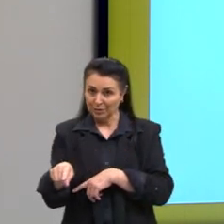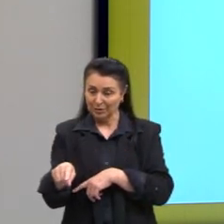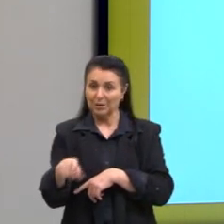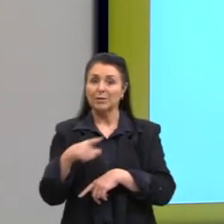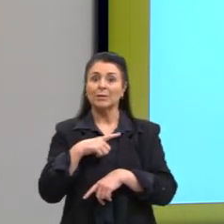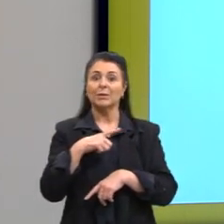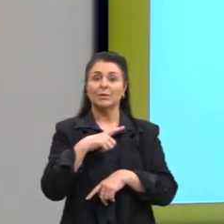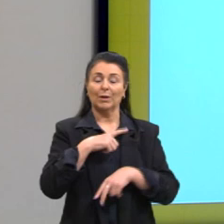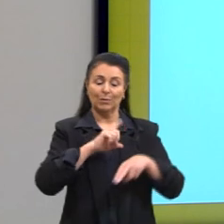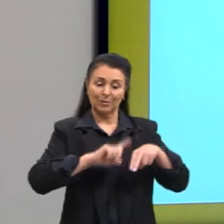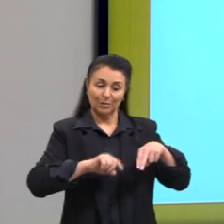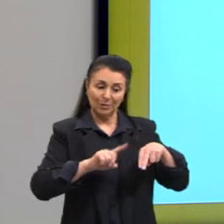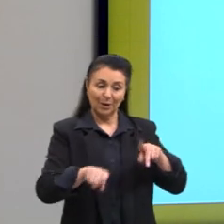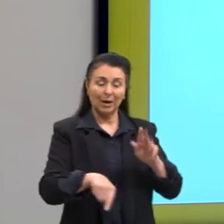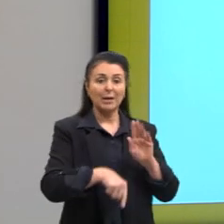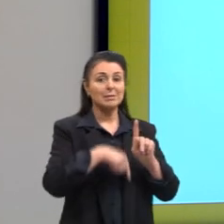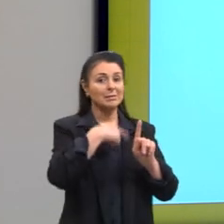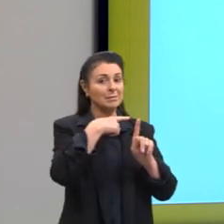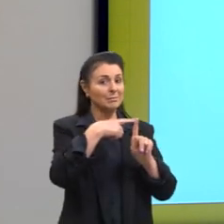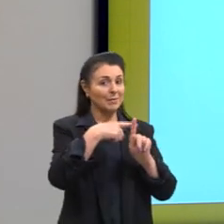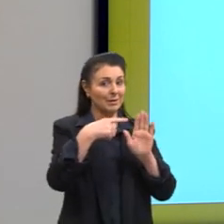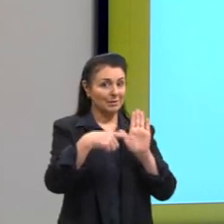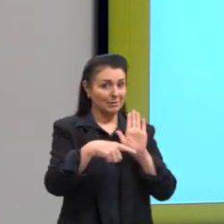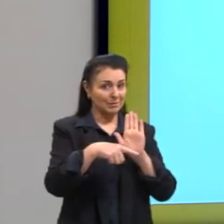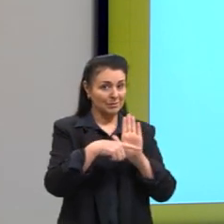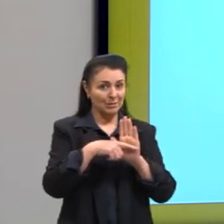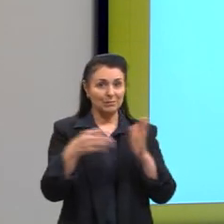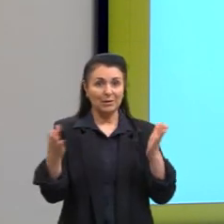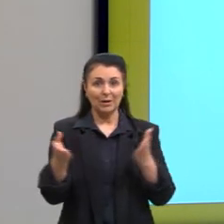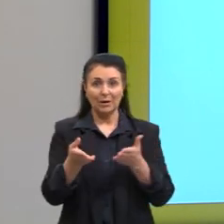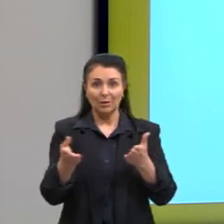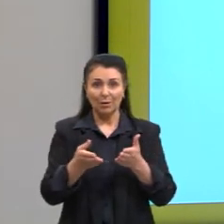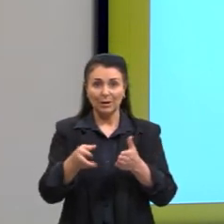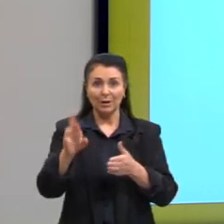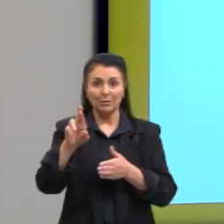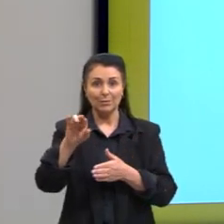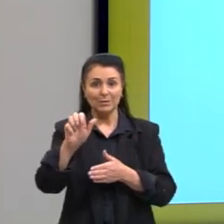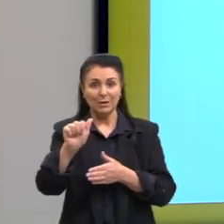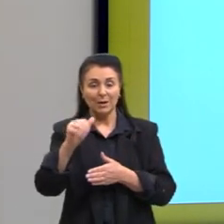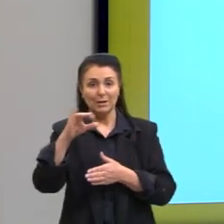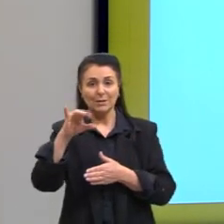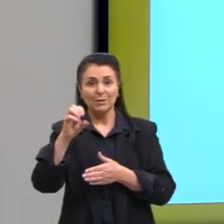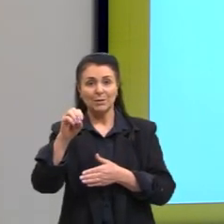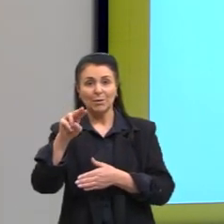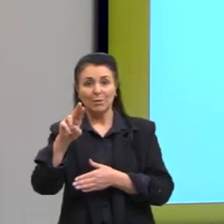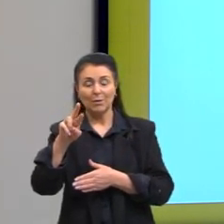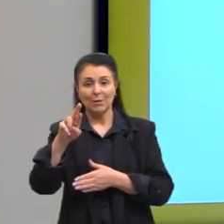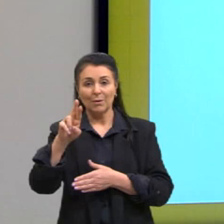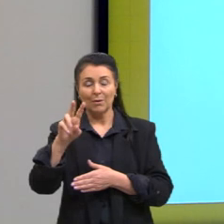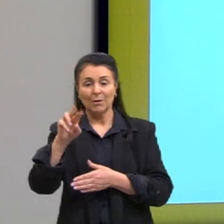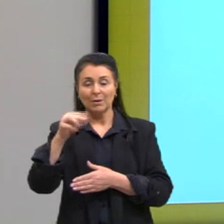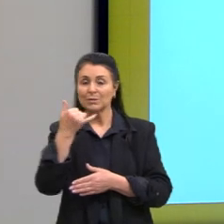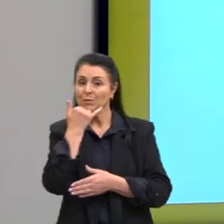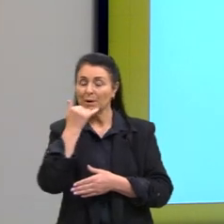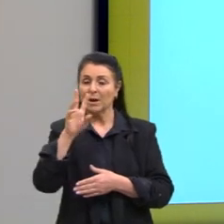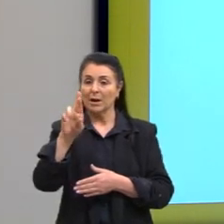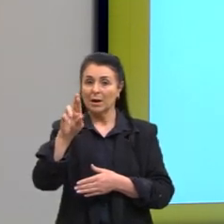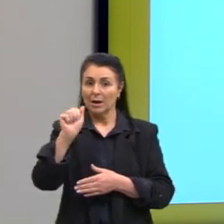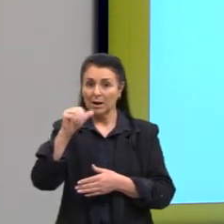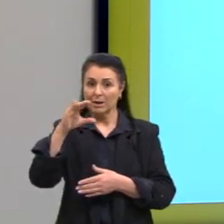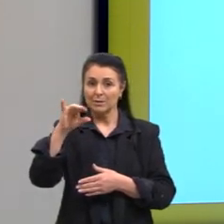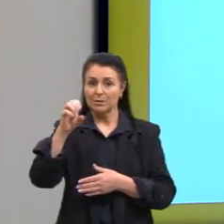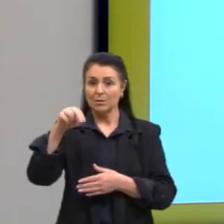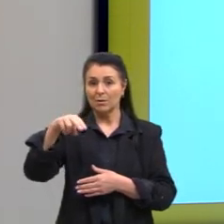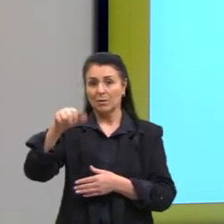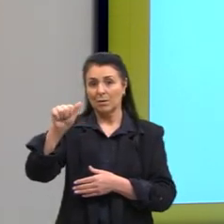negativos. E agora, conjunto dos racionais. E o símbolo é a letra Q. Qual a